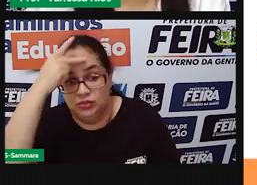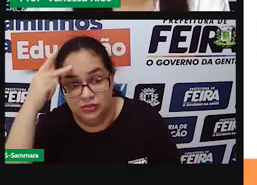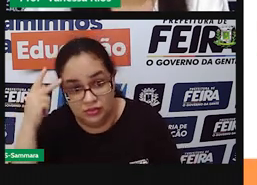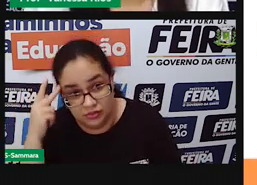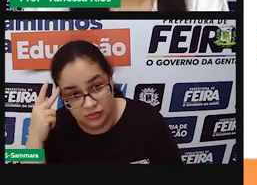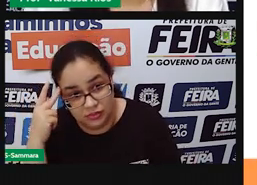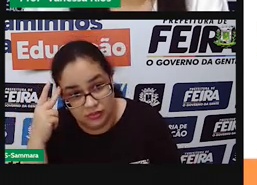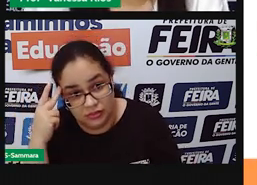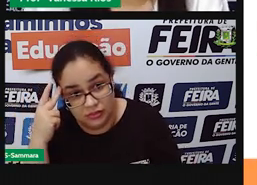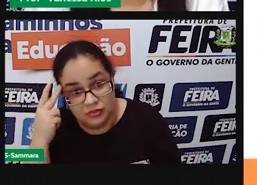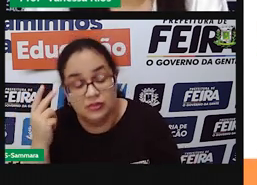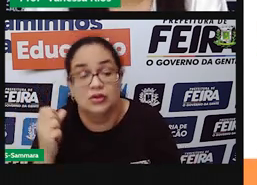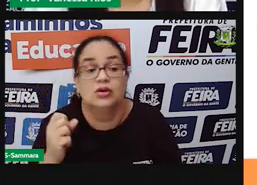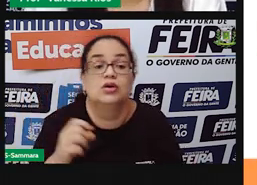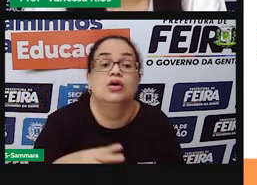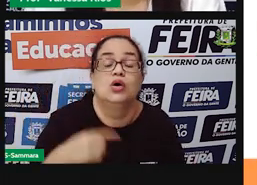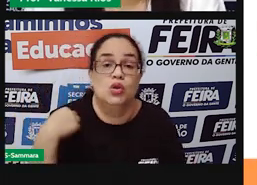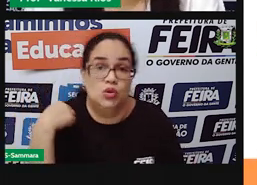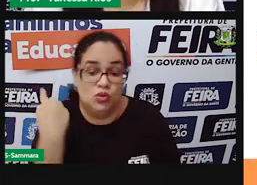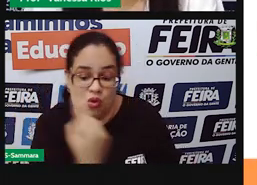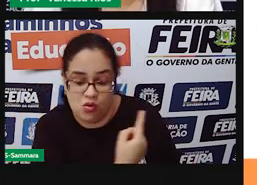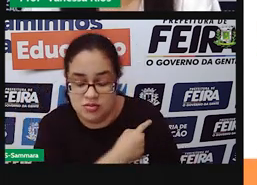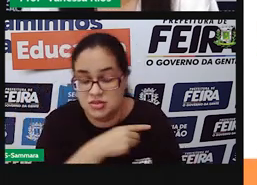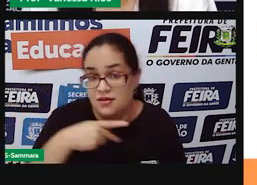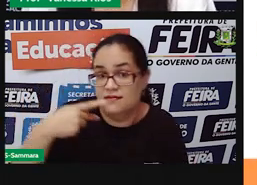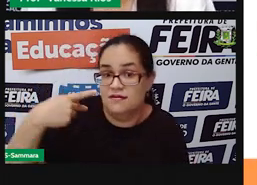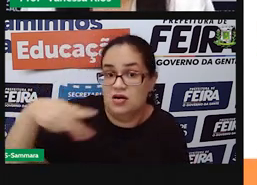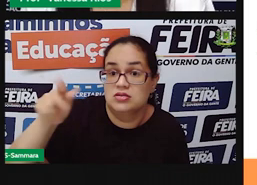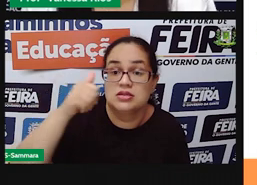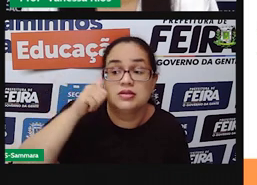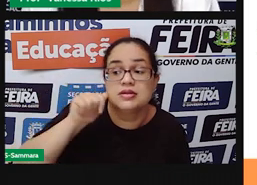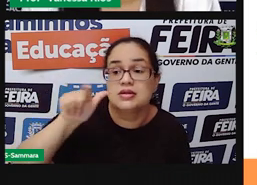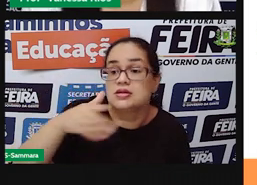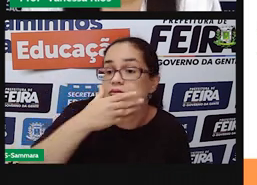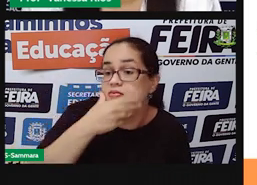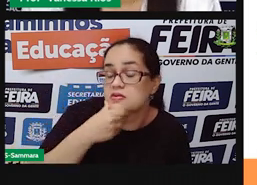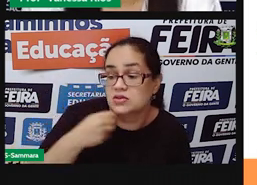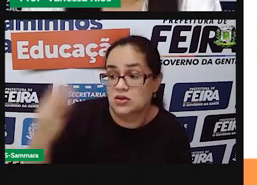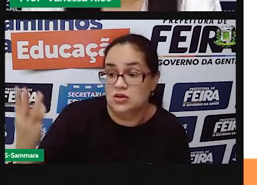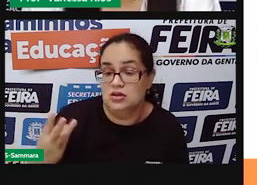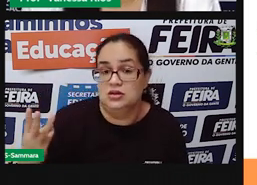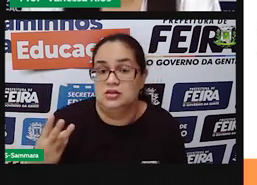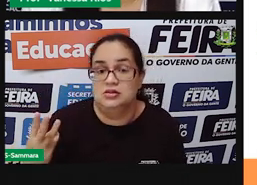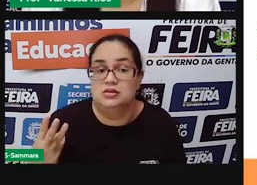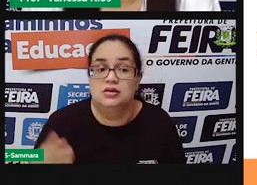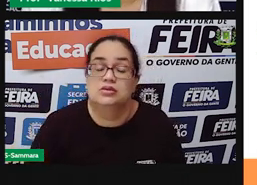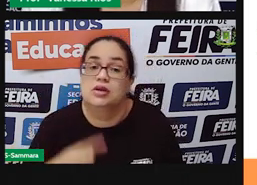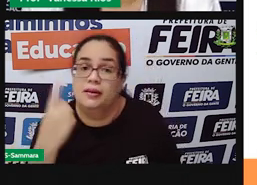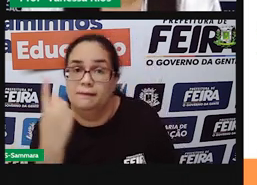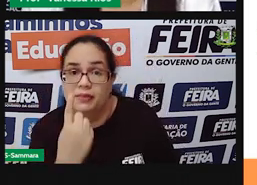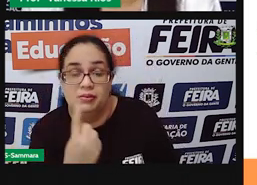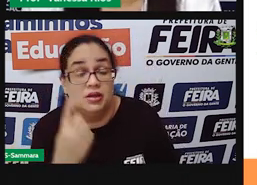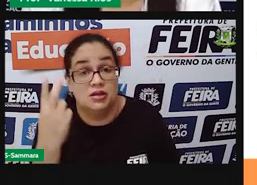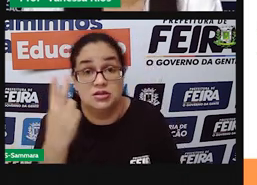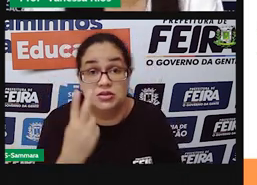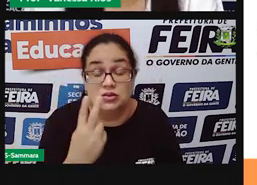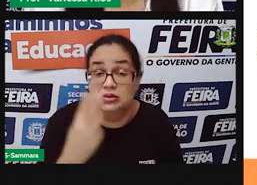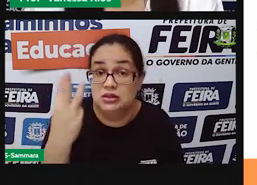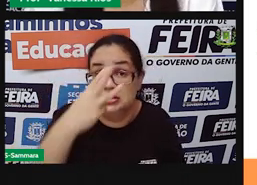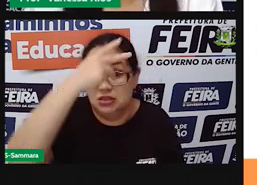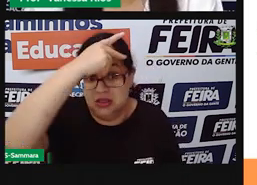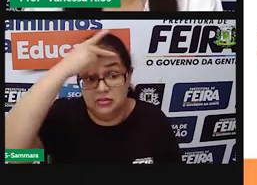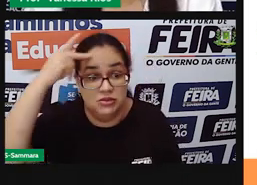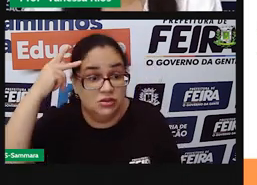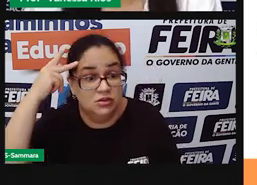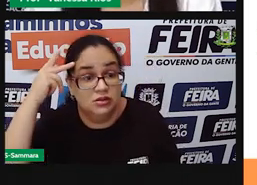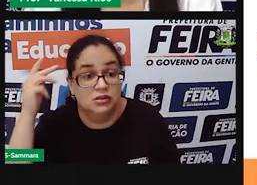Então pode ser aí o nós, o vós, ou eles ou elas. Tanto faz ser a primeira, segunda ou terceira pessoa. Então a gente